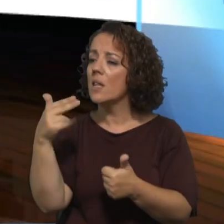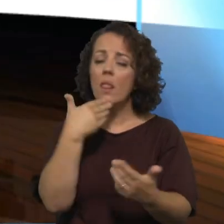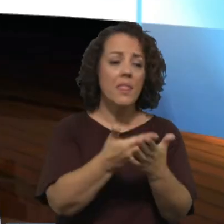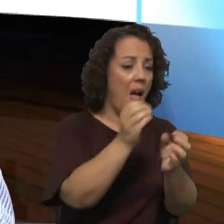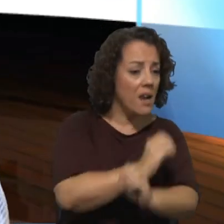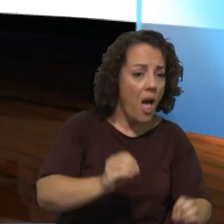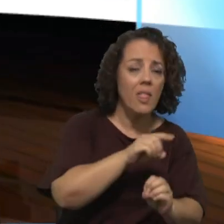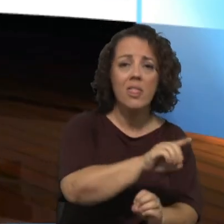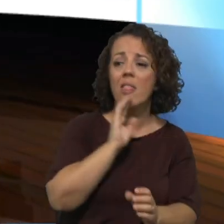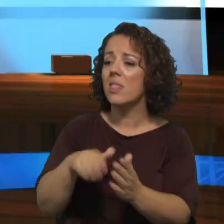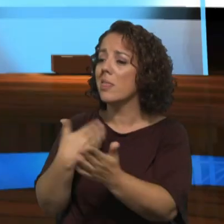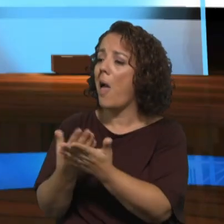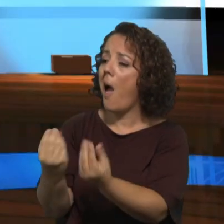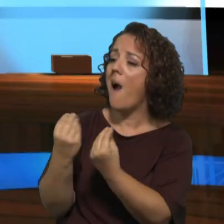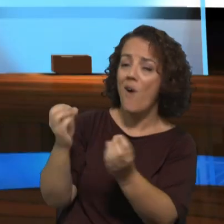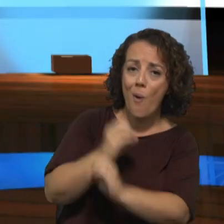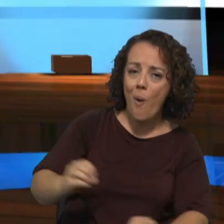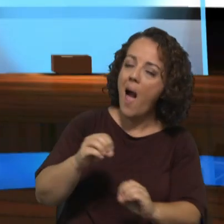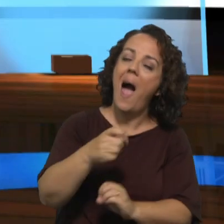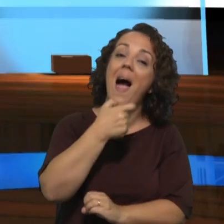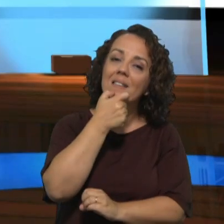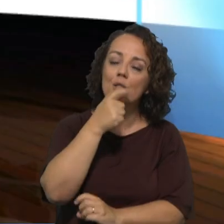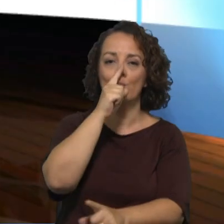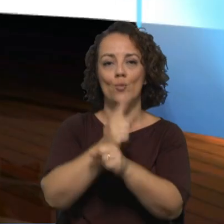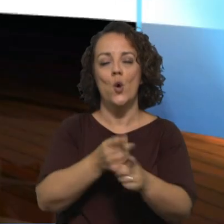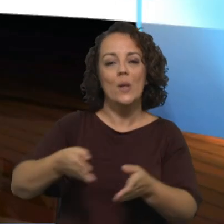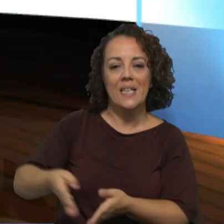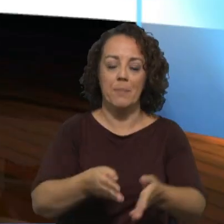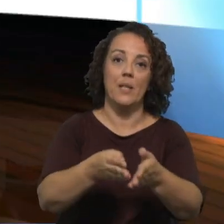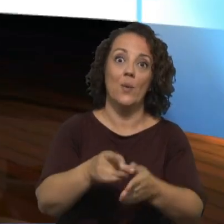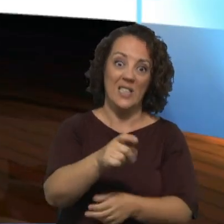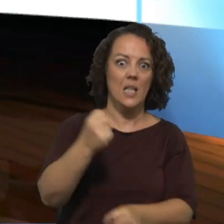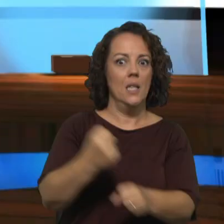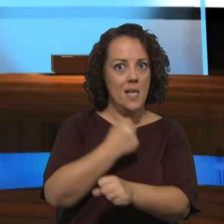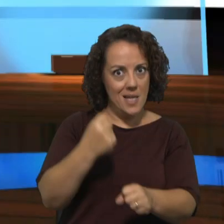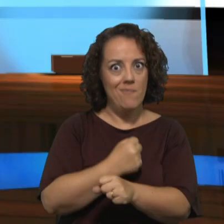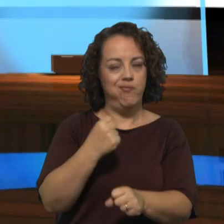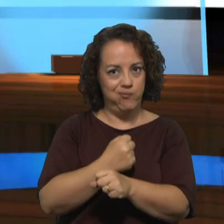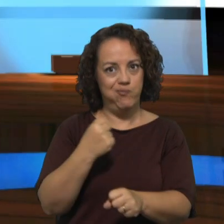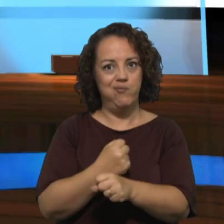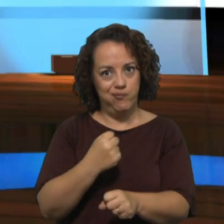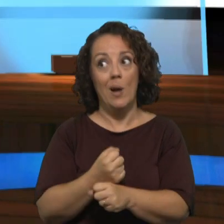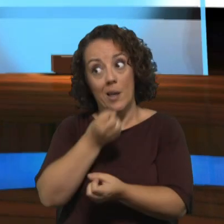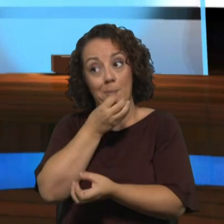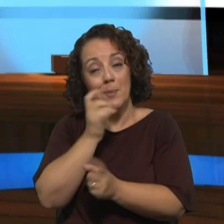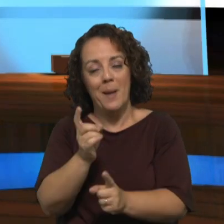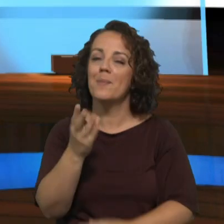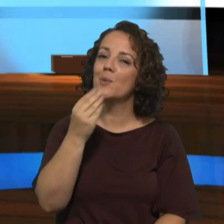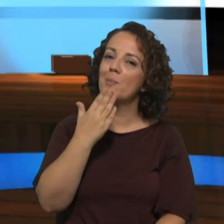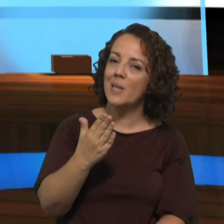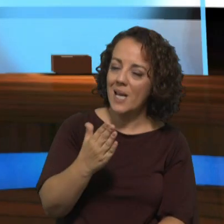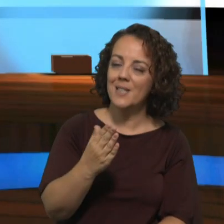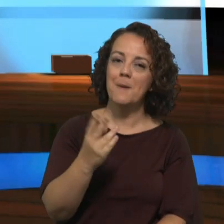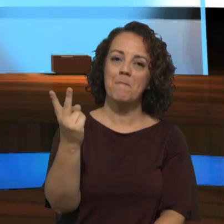resultar em nada e portanto é este caminho em conjunto mas é um trabalho que dá trabalho é um trabalho que dá trabalho e ainda vai muito obrigado pela